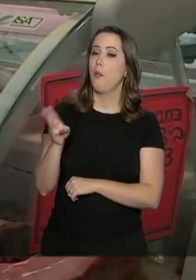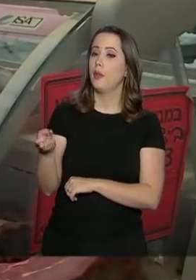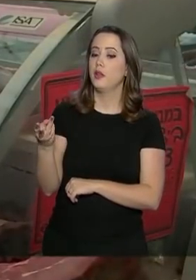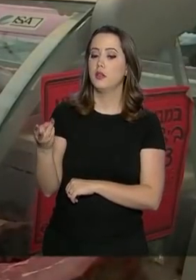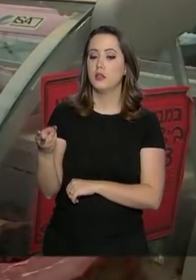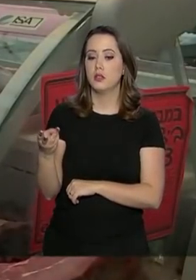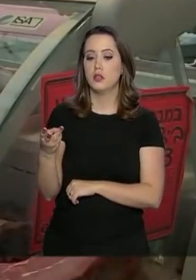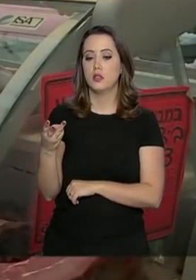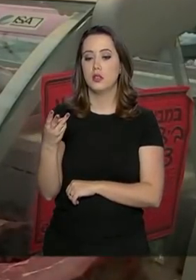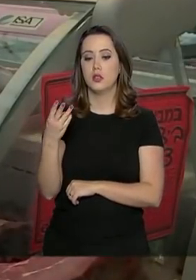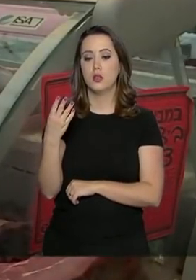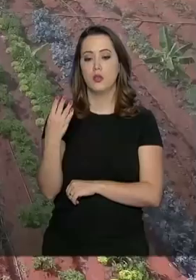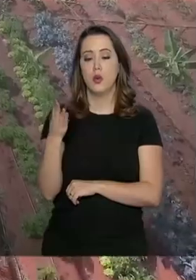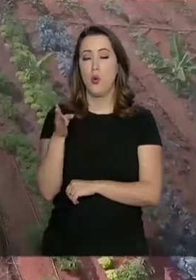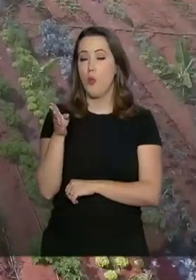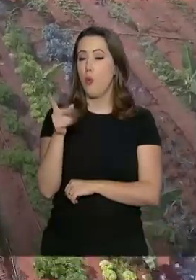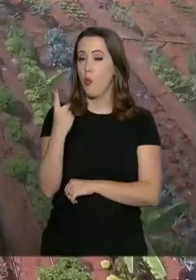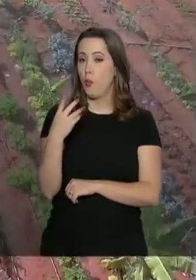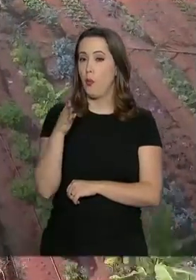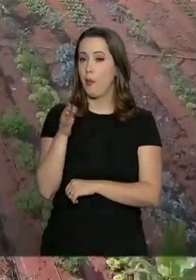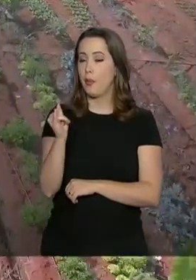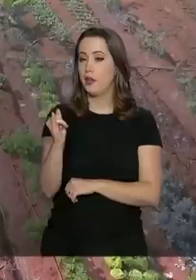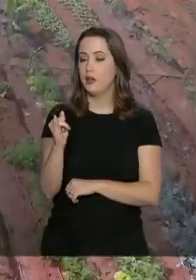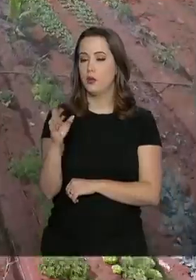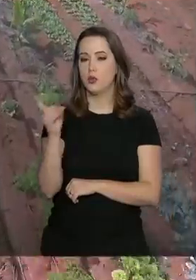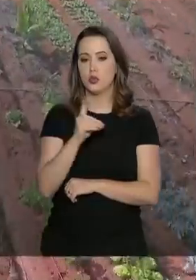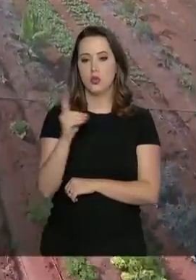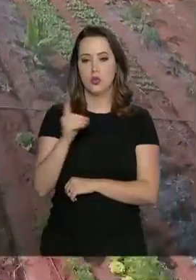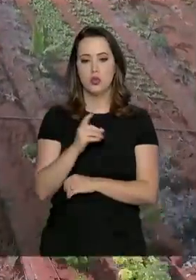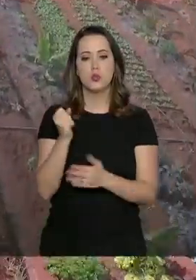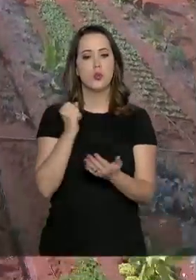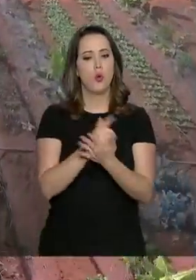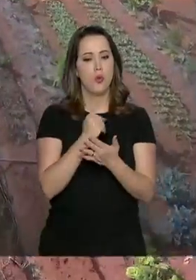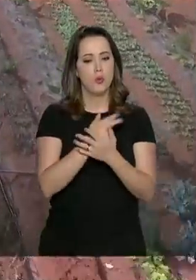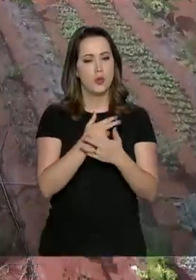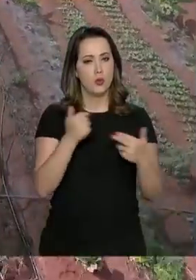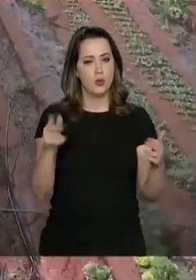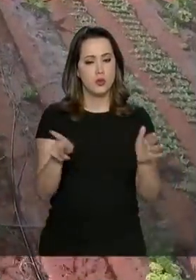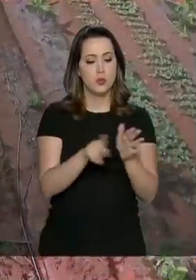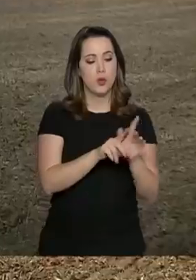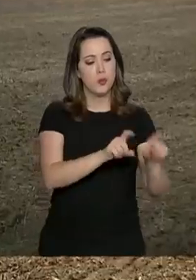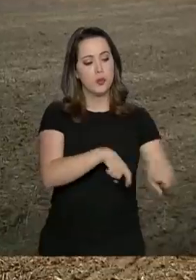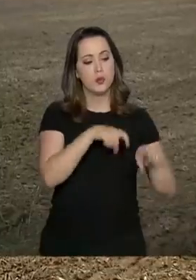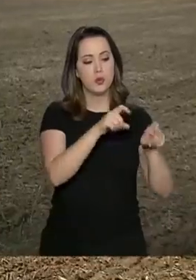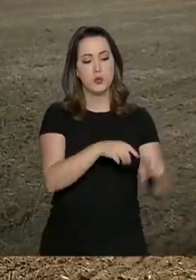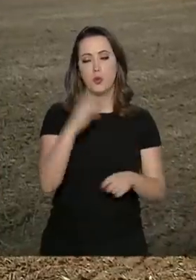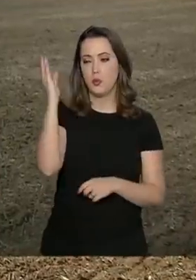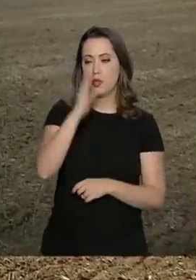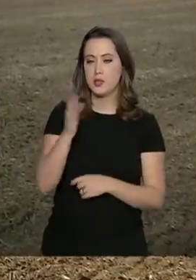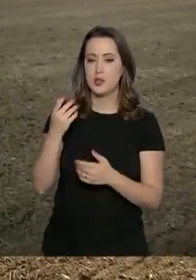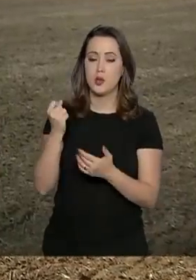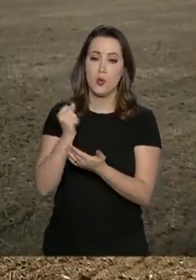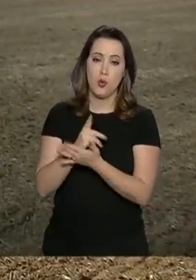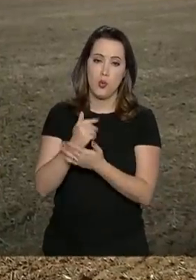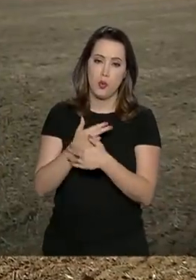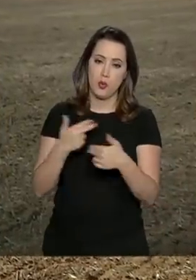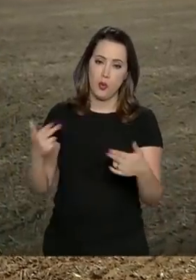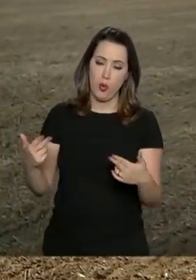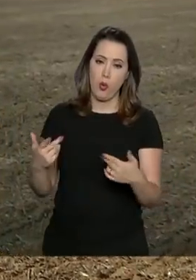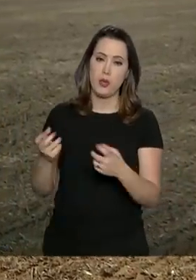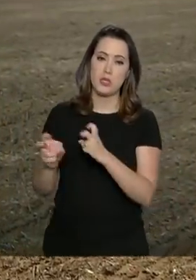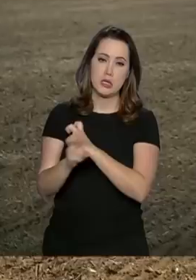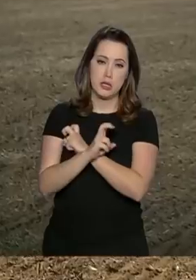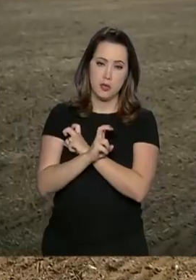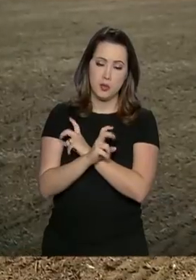490 milhões de dólares. Enquanto Israel compra os produtos do campo, o Brasil compra produtos químicos para